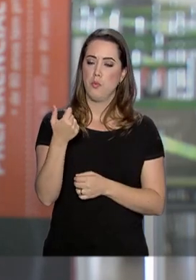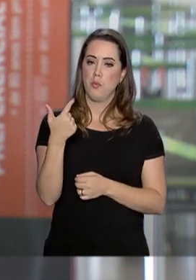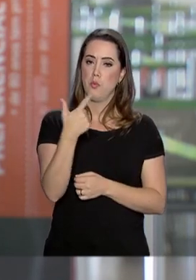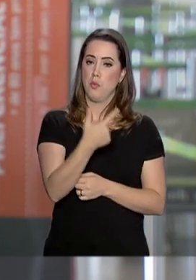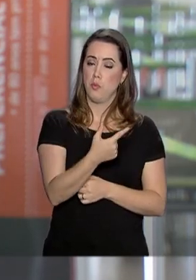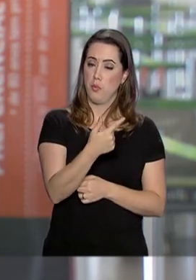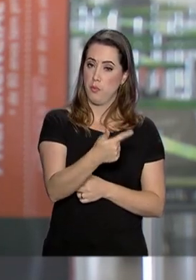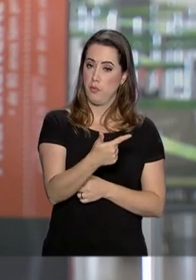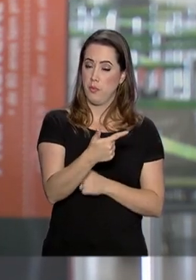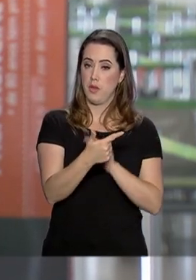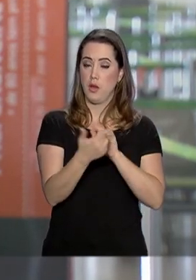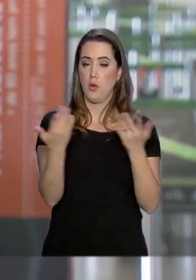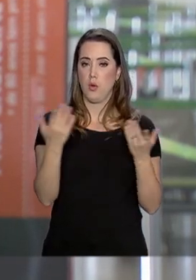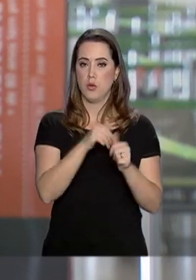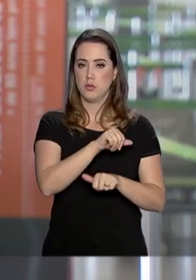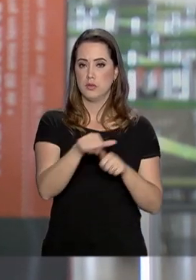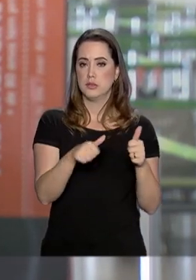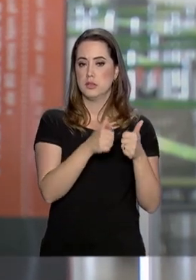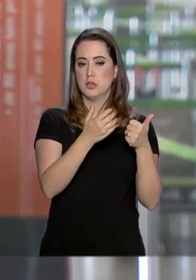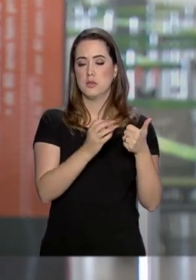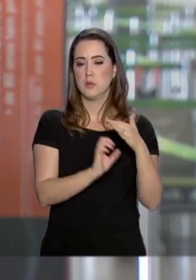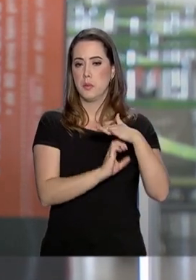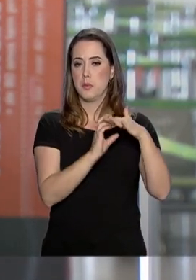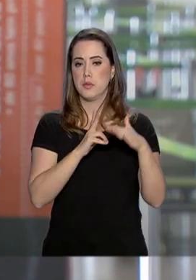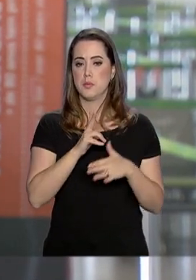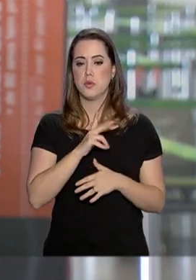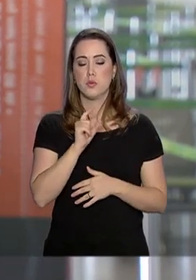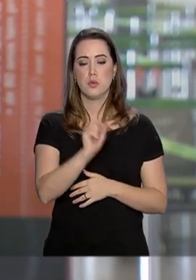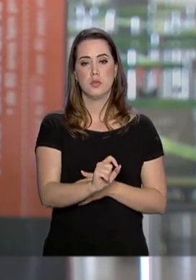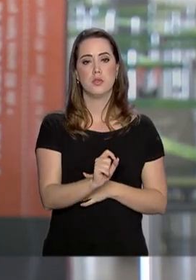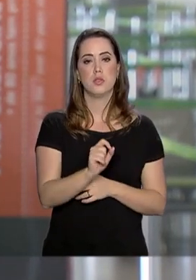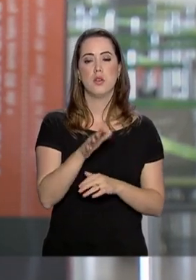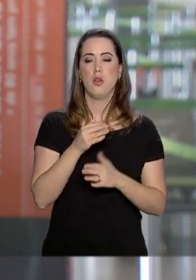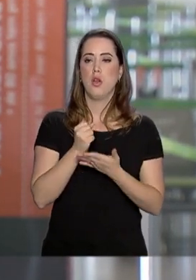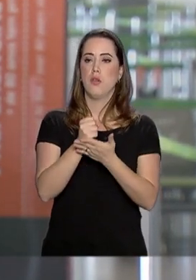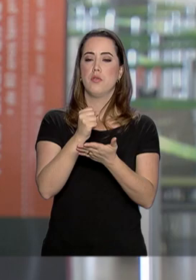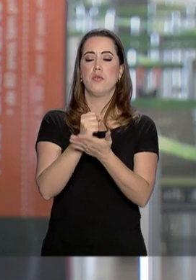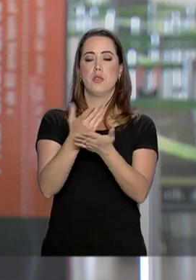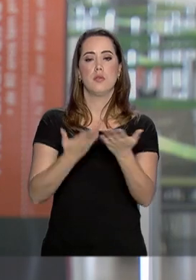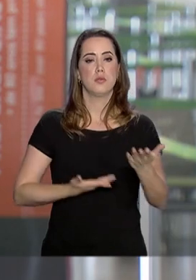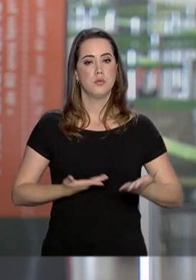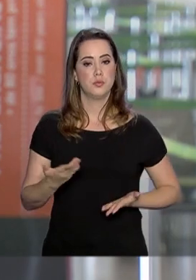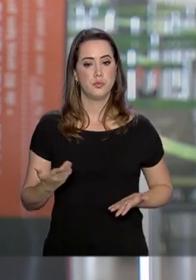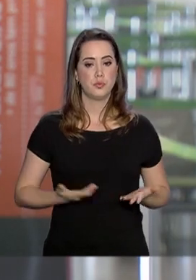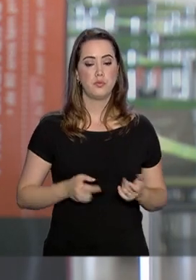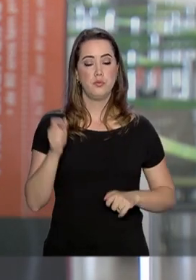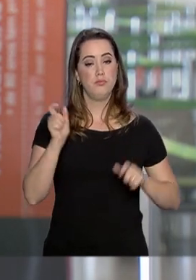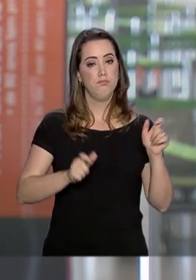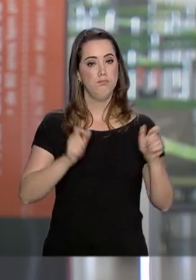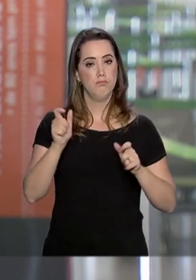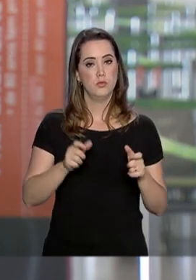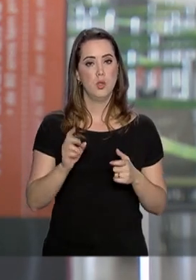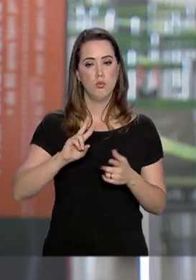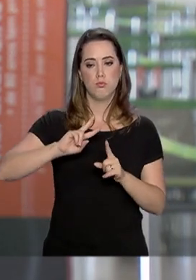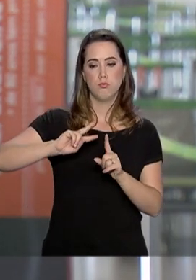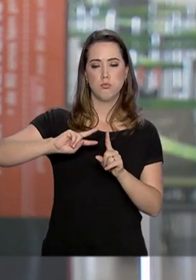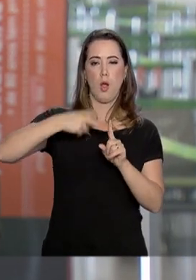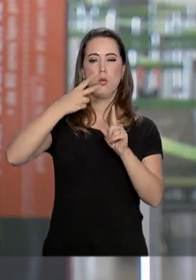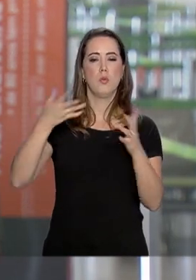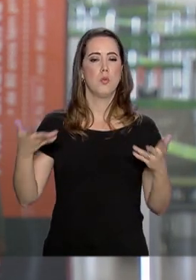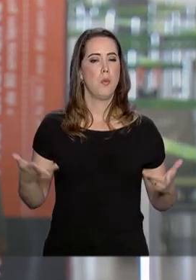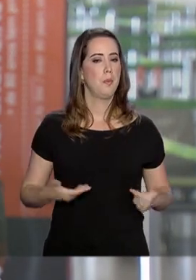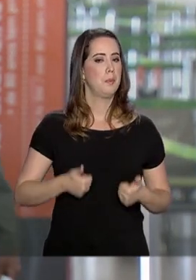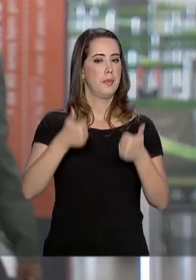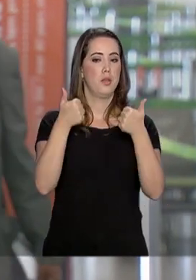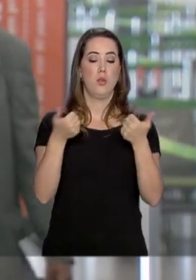transferência da operação do terminal para a iniciativa privada, a oferta de serviços aos viajantes deu um salto de